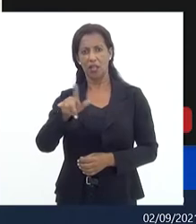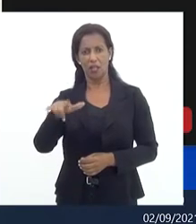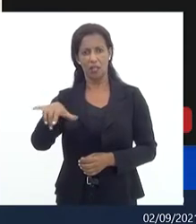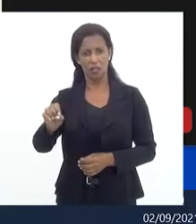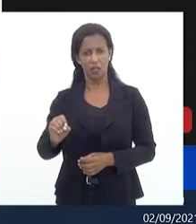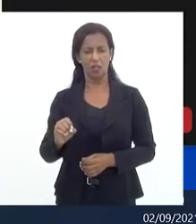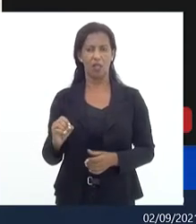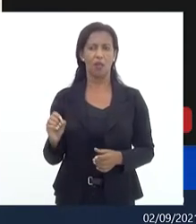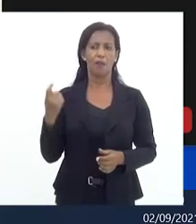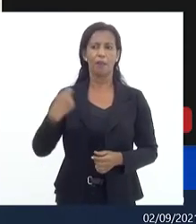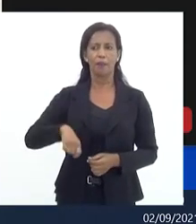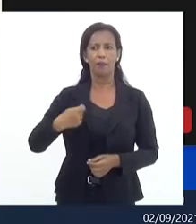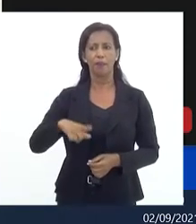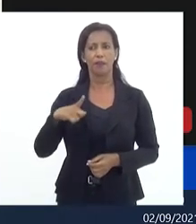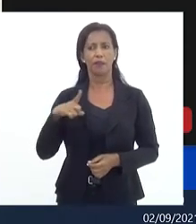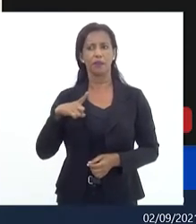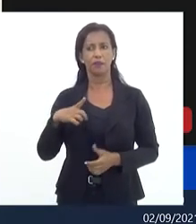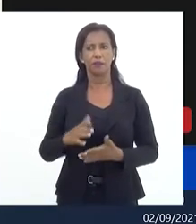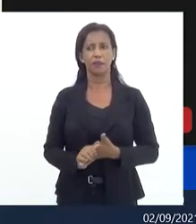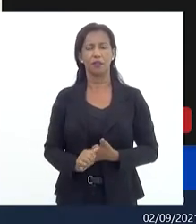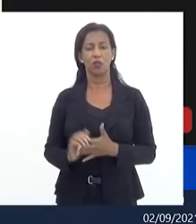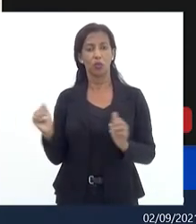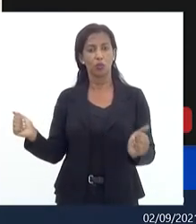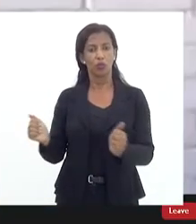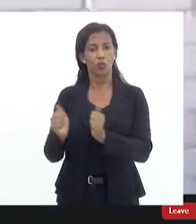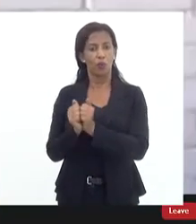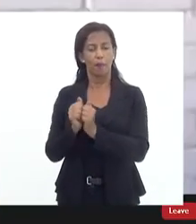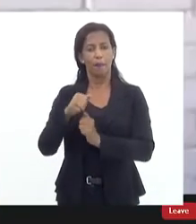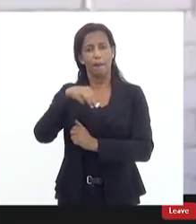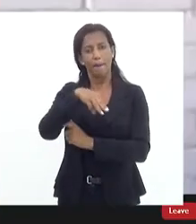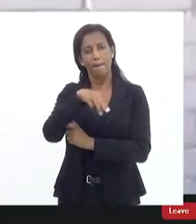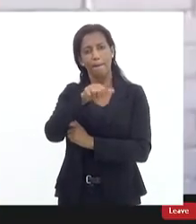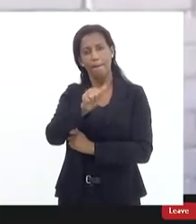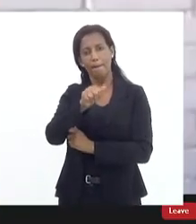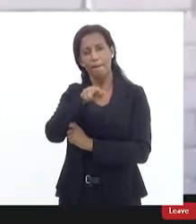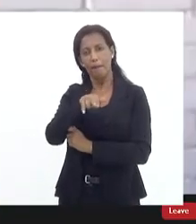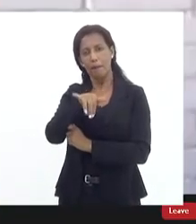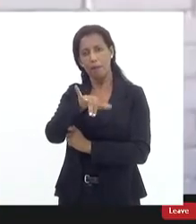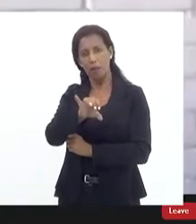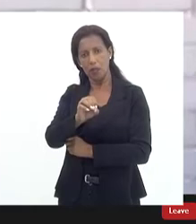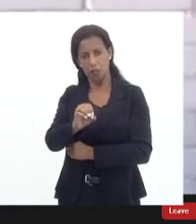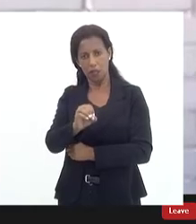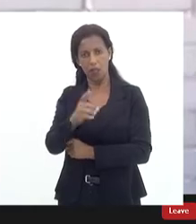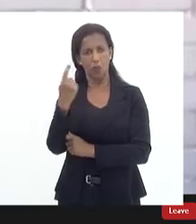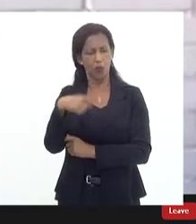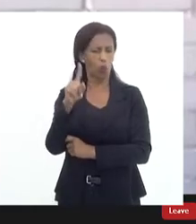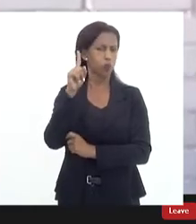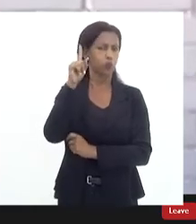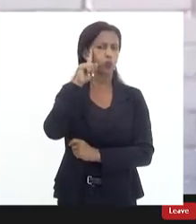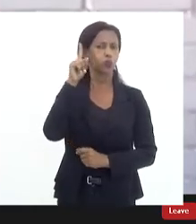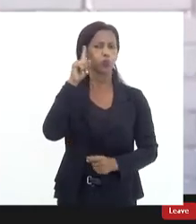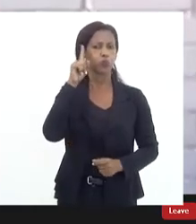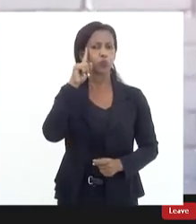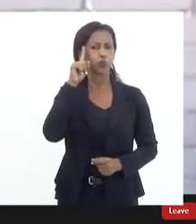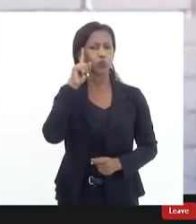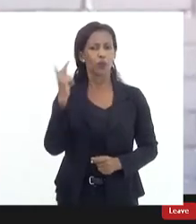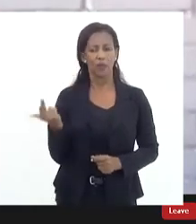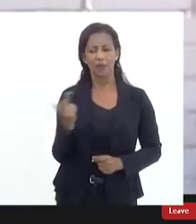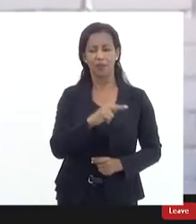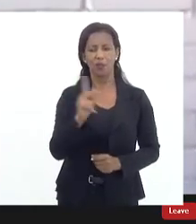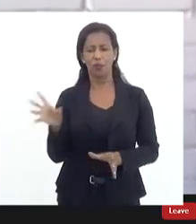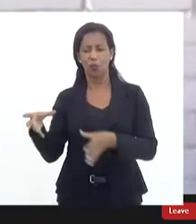juntando a comunidade do Jacarezinho juntamente com Manguinhos porque socialmente cotidianamente essas duas